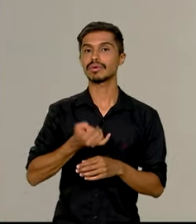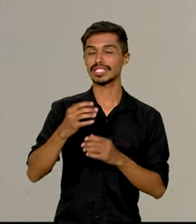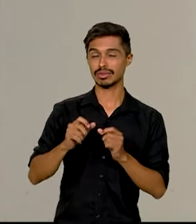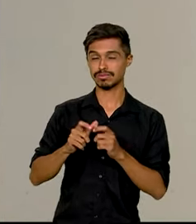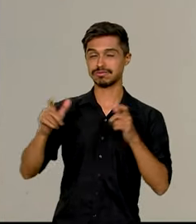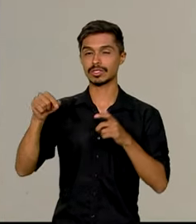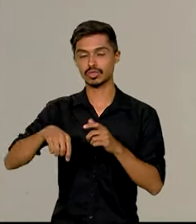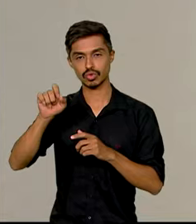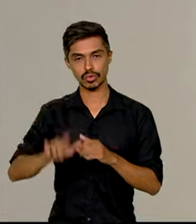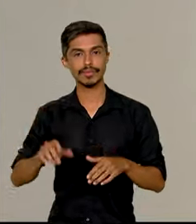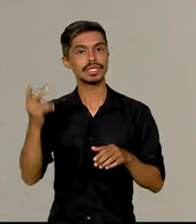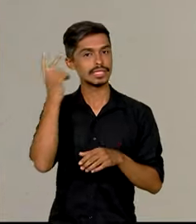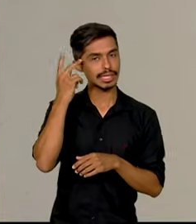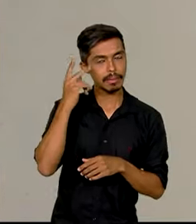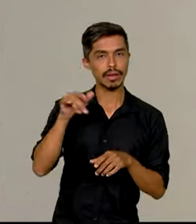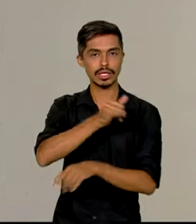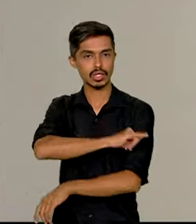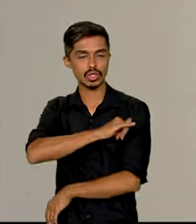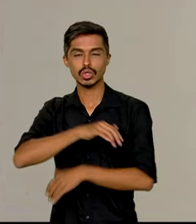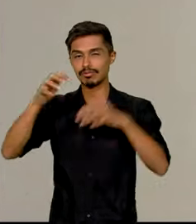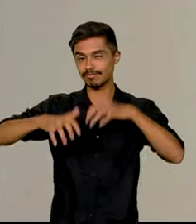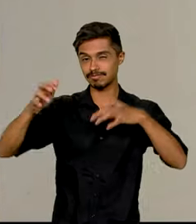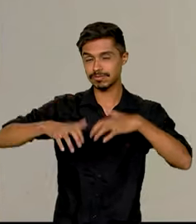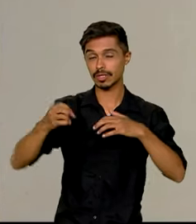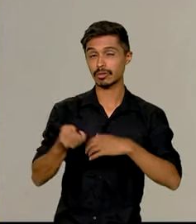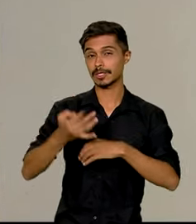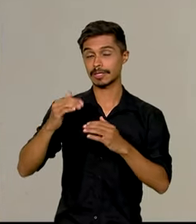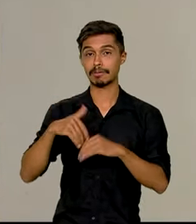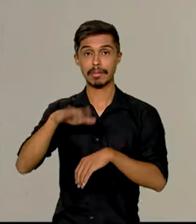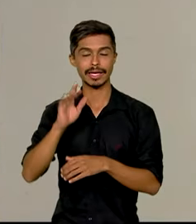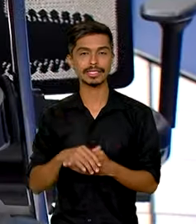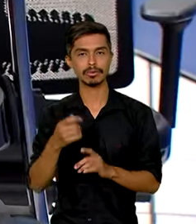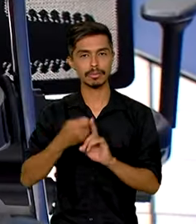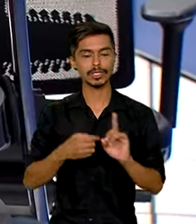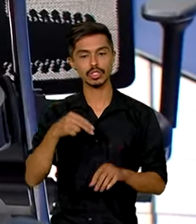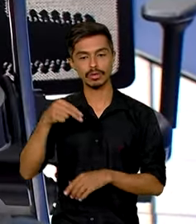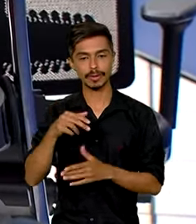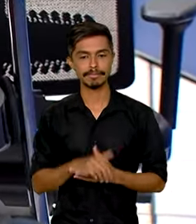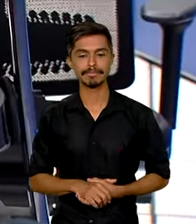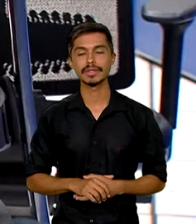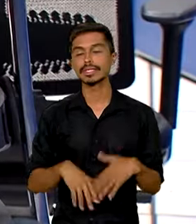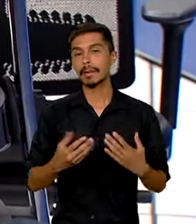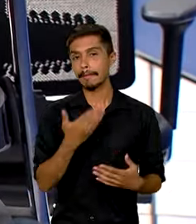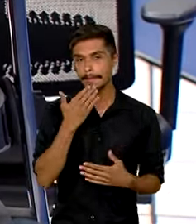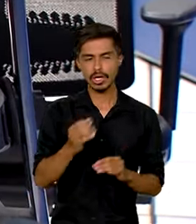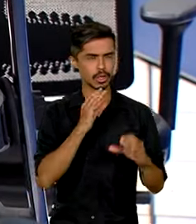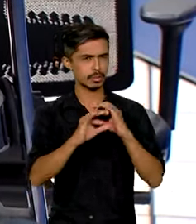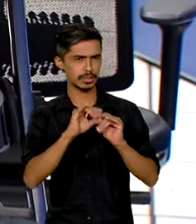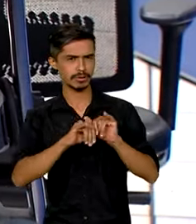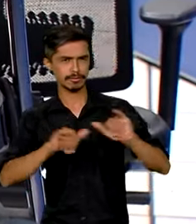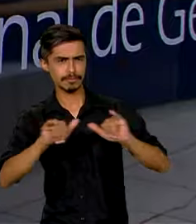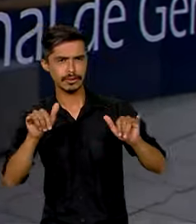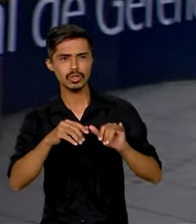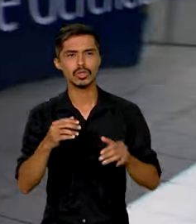também em áreas também de São Paulo, áreas do Rio de Janeiro também com chuvas acima da média durante o mês de novembro. Para aperfeiçoar a comunicação com